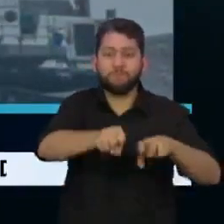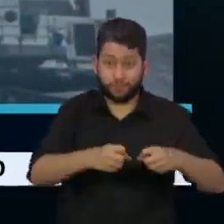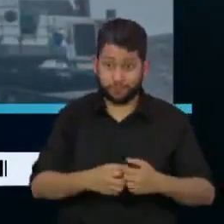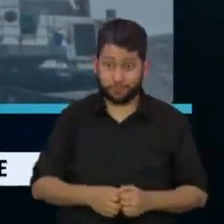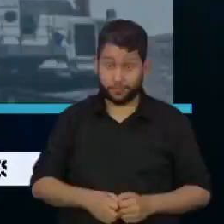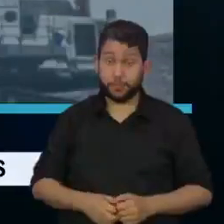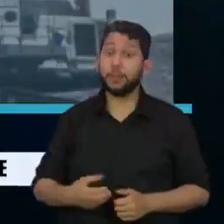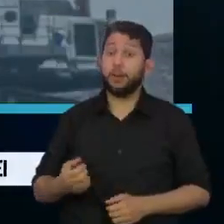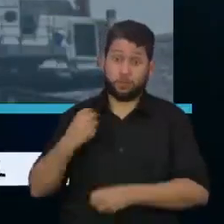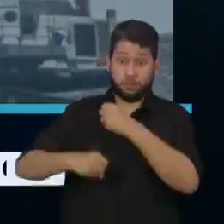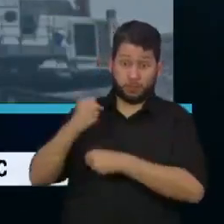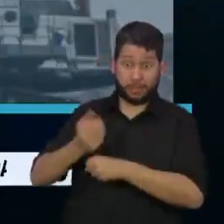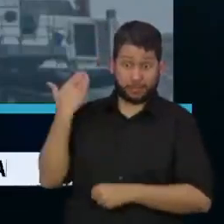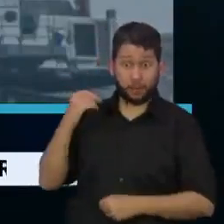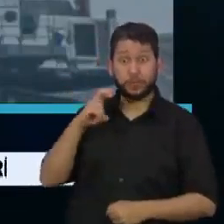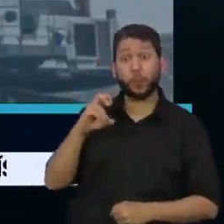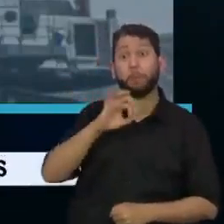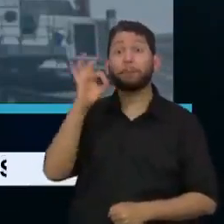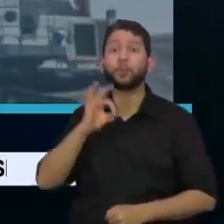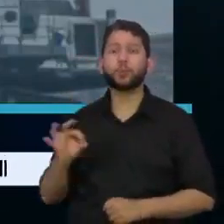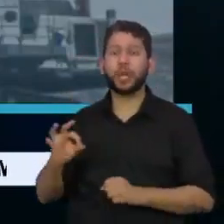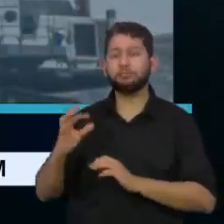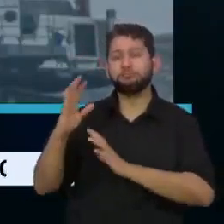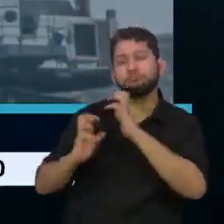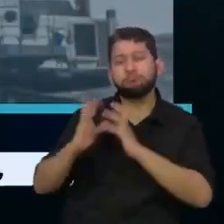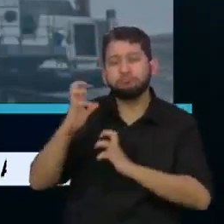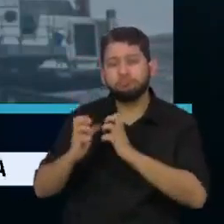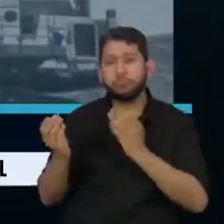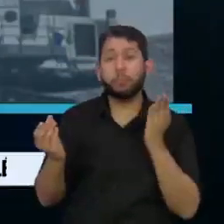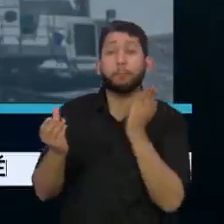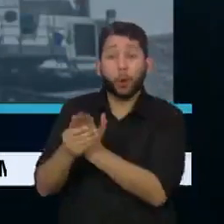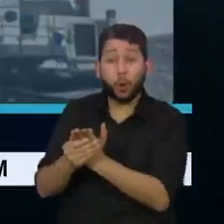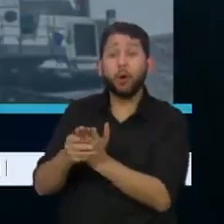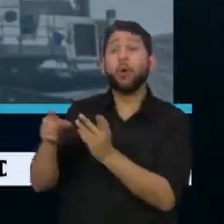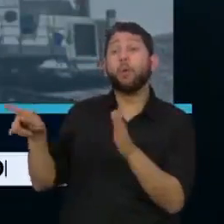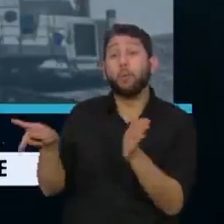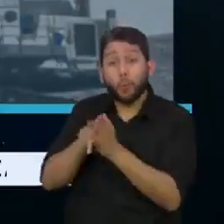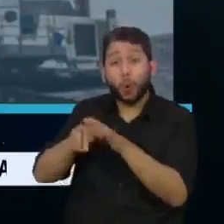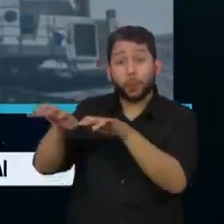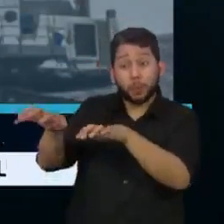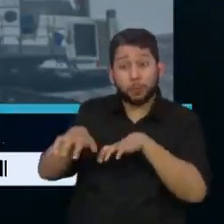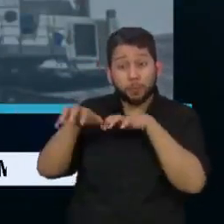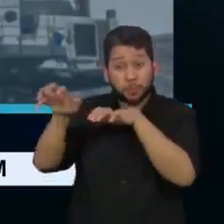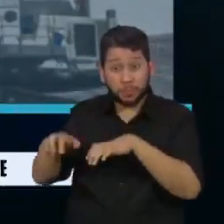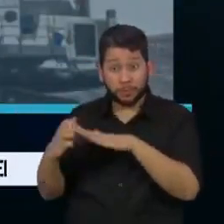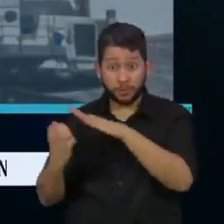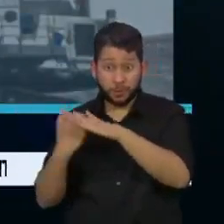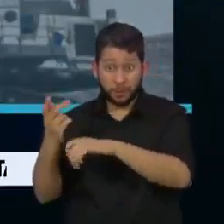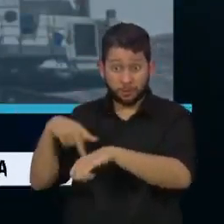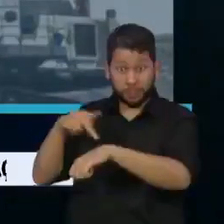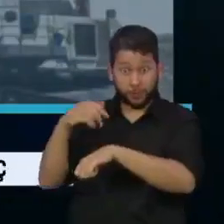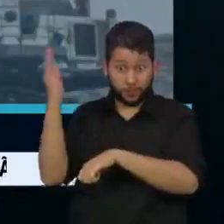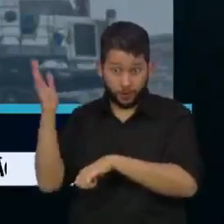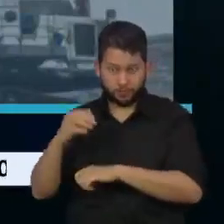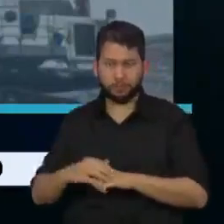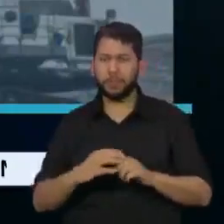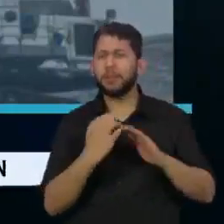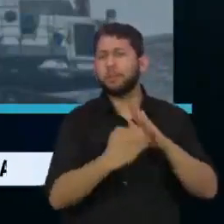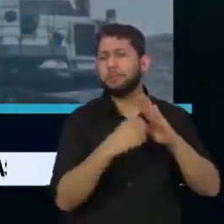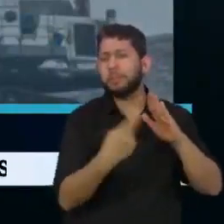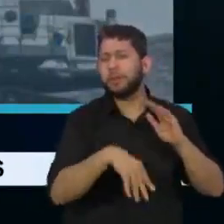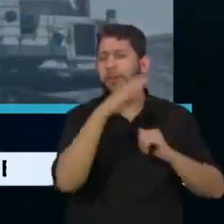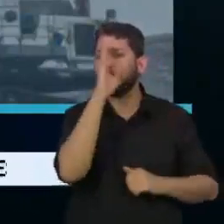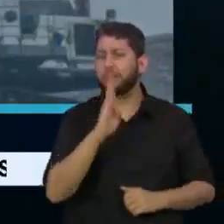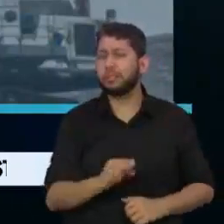ocorridos no ano passado foram causados por mineradoras internacionais. As que têm origem no Brasil representaram